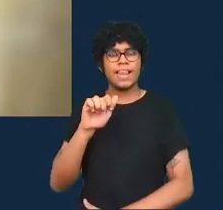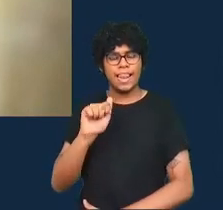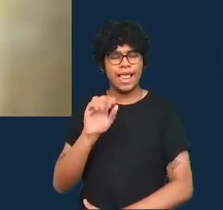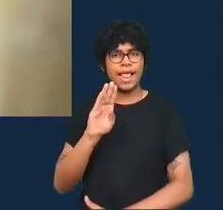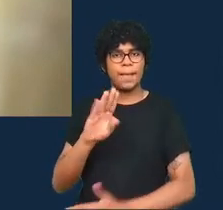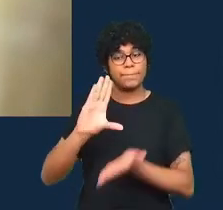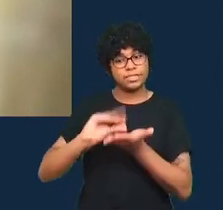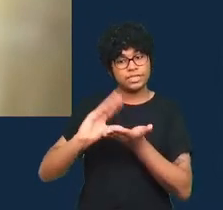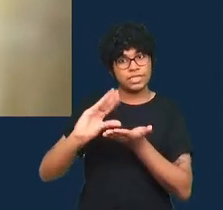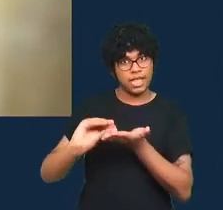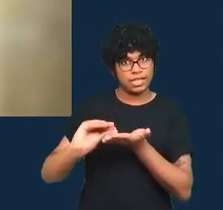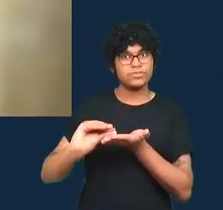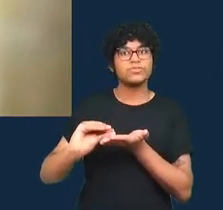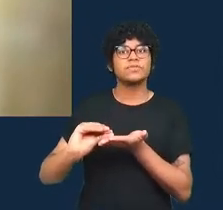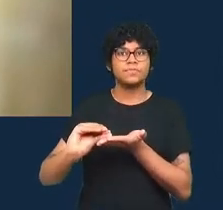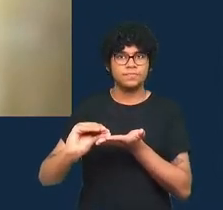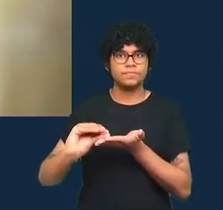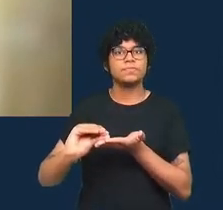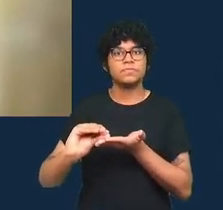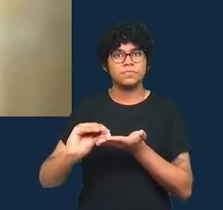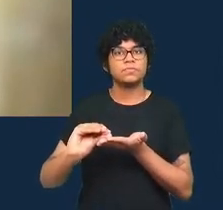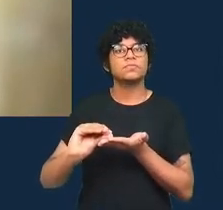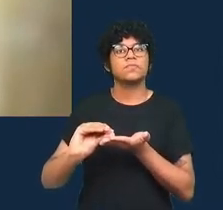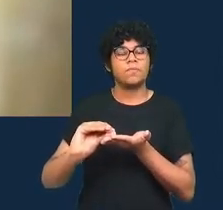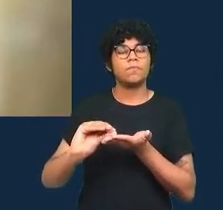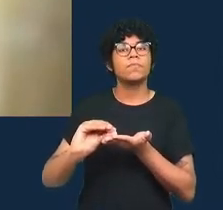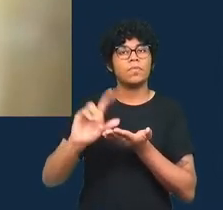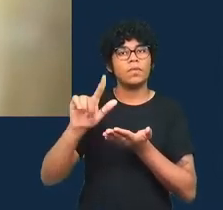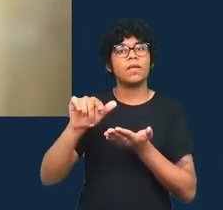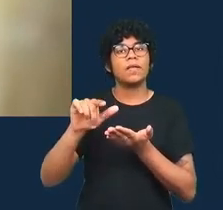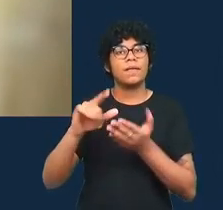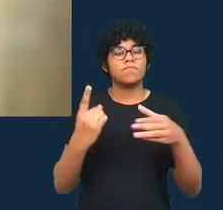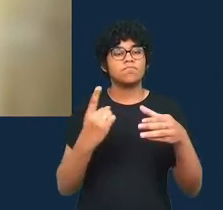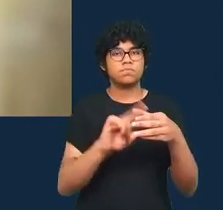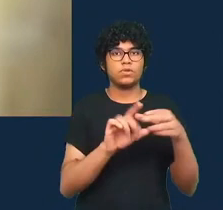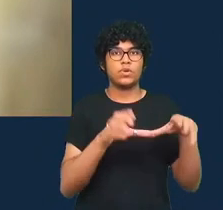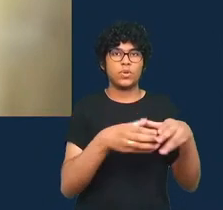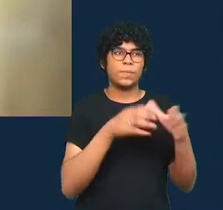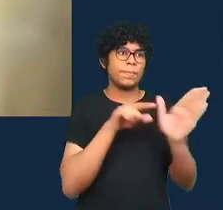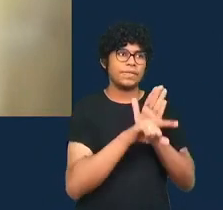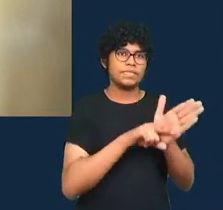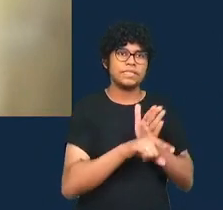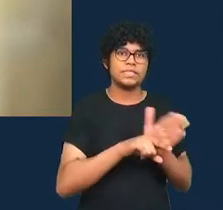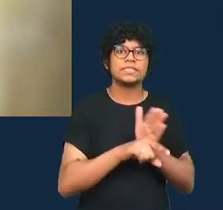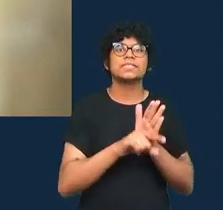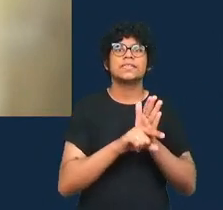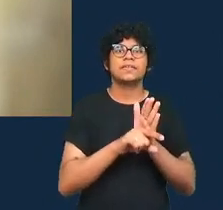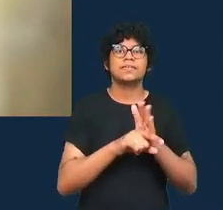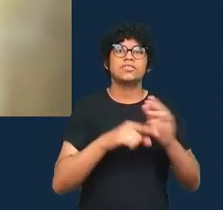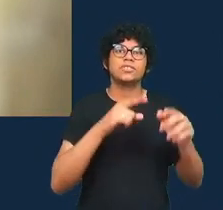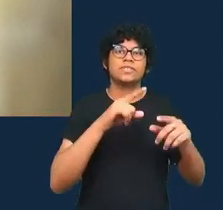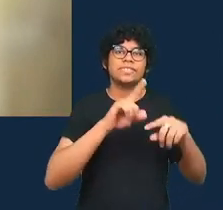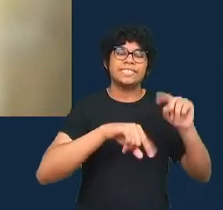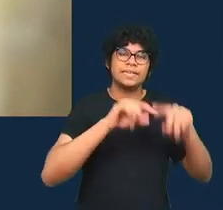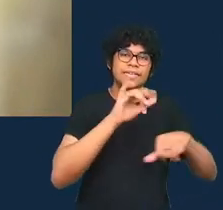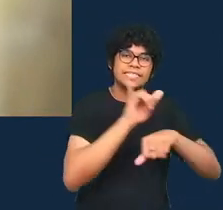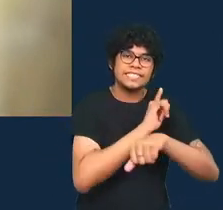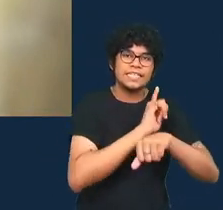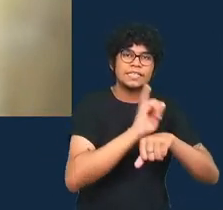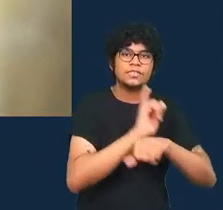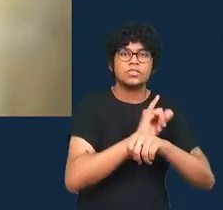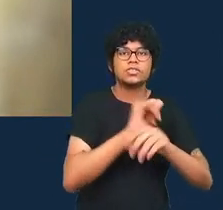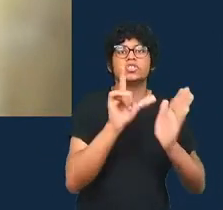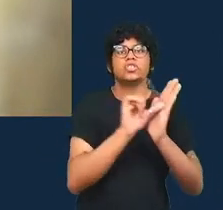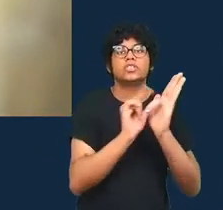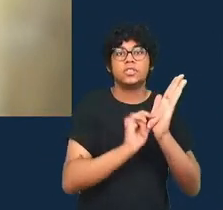e membro de pesquisa também, na iniciativa de métodos digitais. Juntamente com Liliana Bonegro, ele coeditou